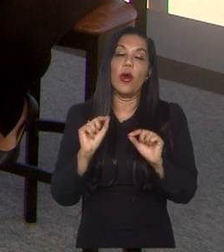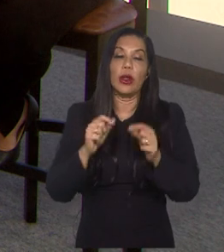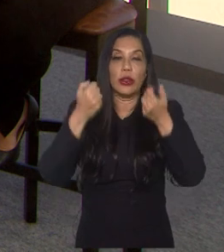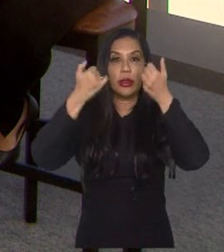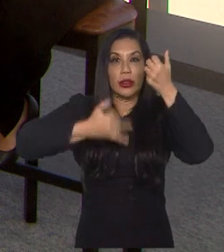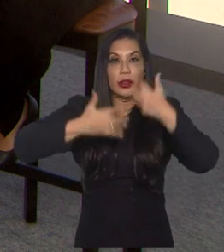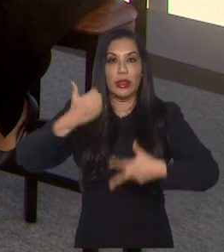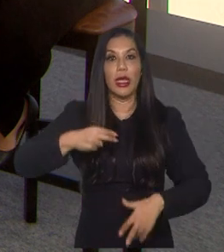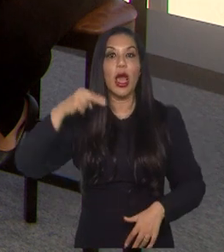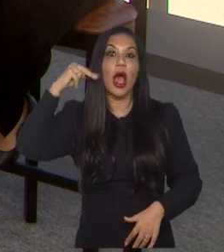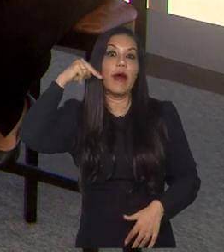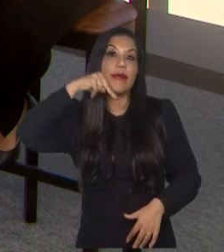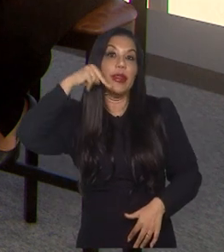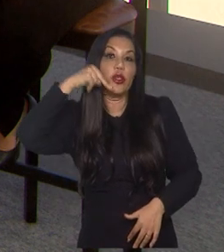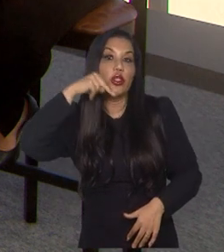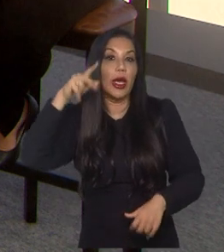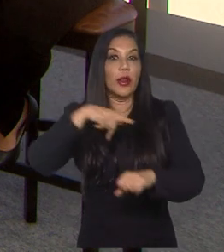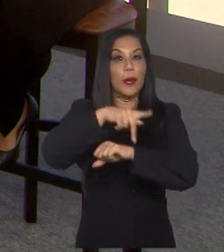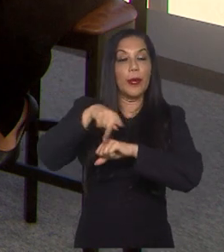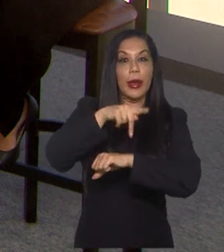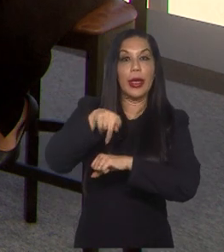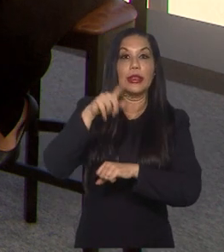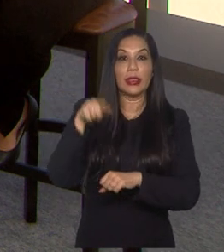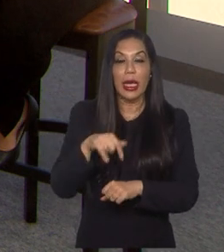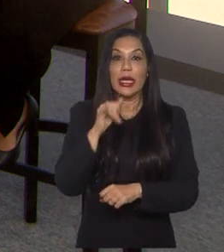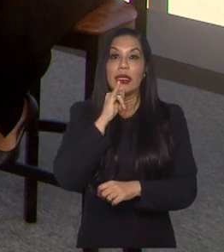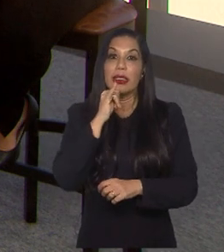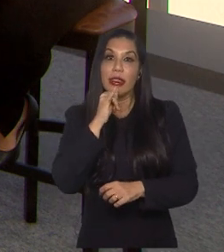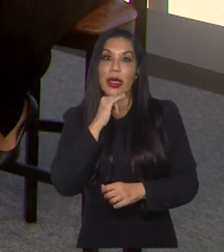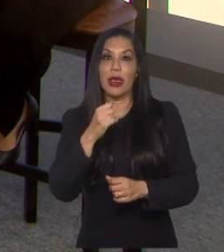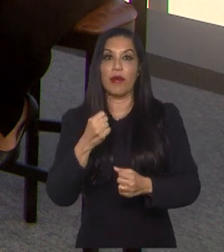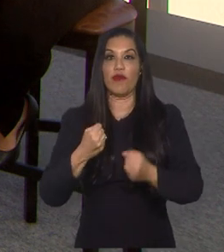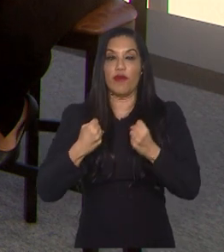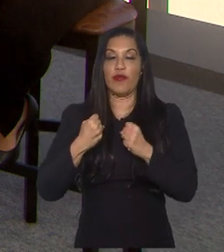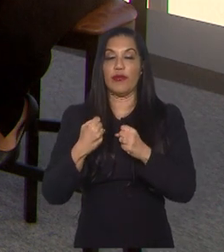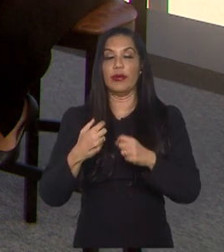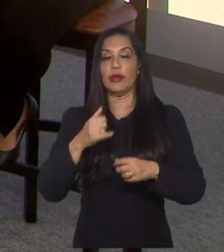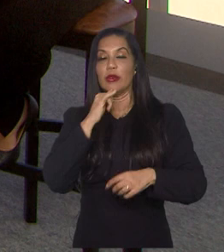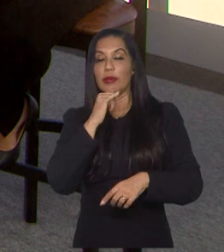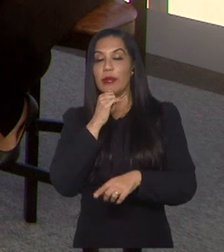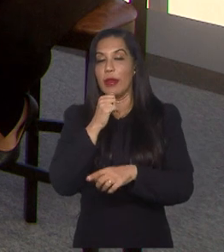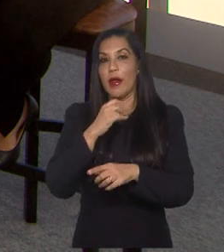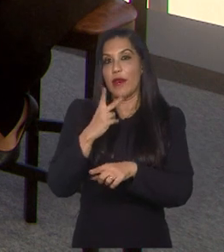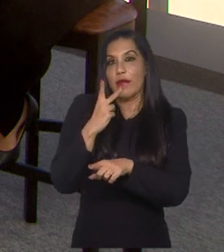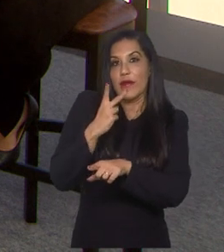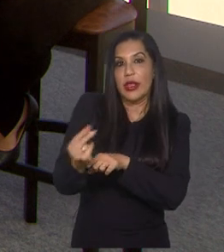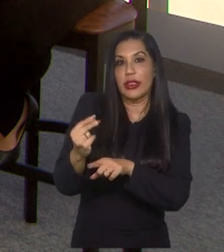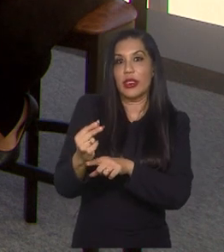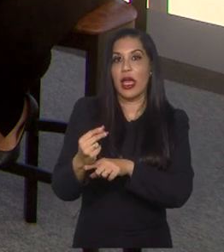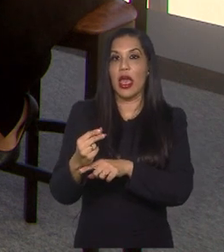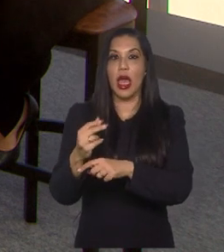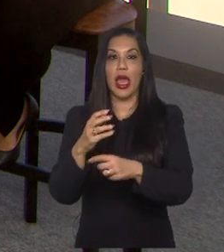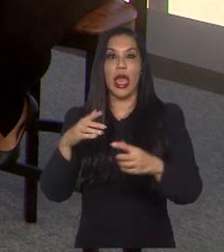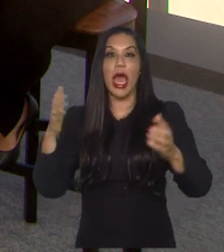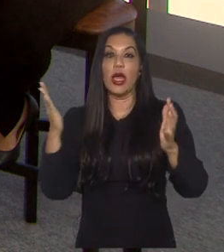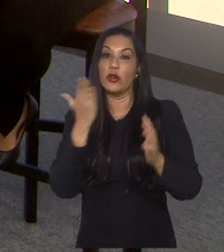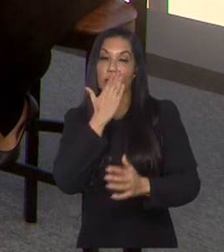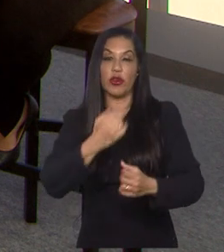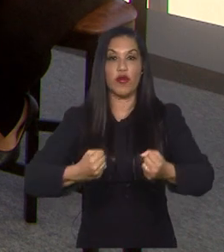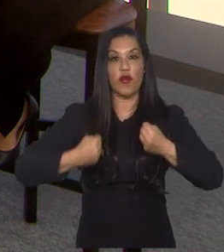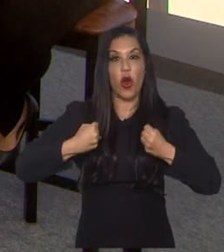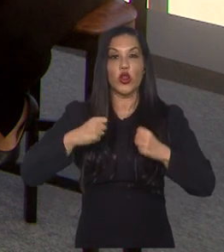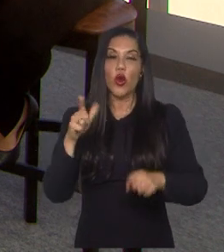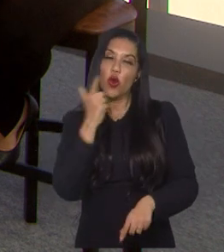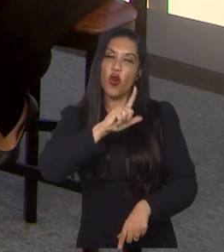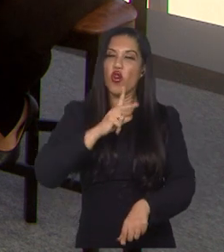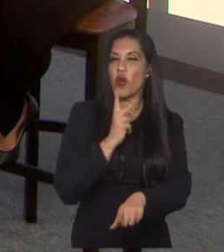Nigéria é realmente criar essa casca de enfrentar essas grandes equipes, esses grandes adversários, e conseguir